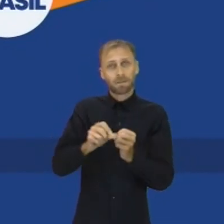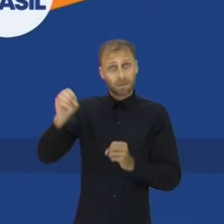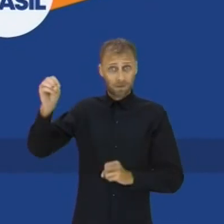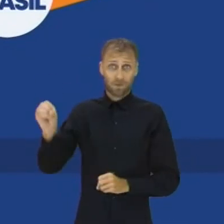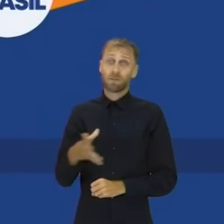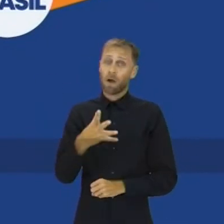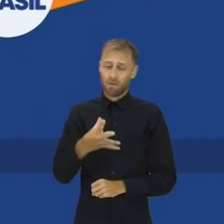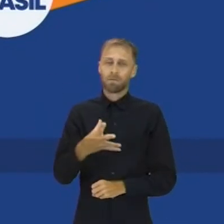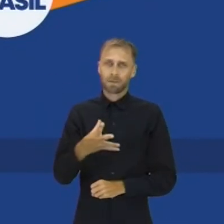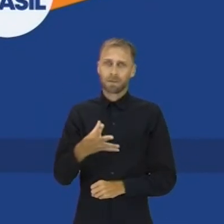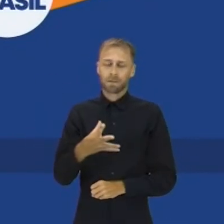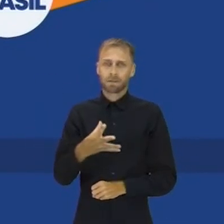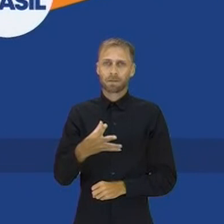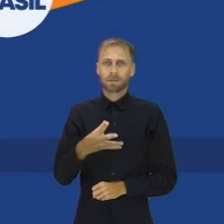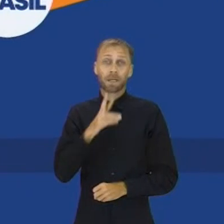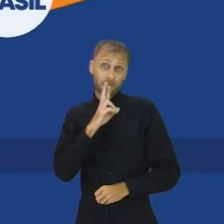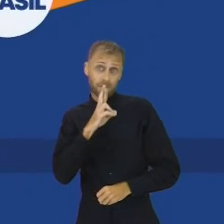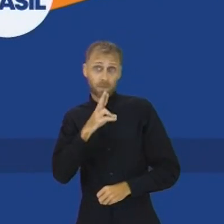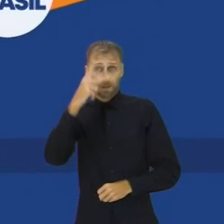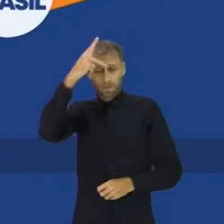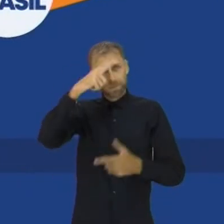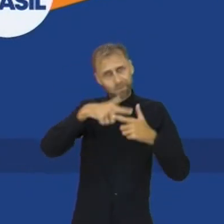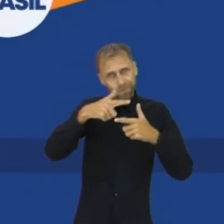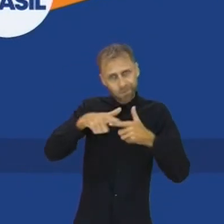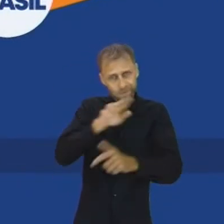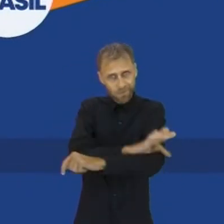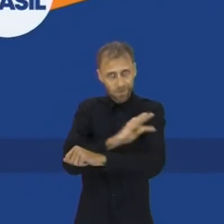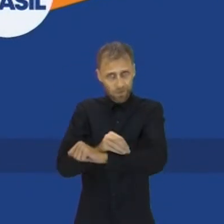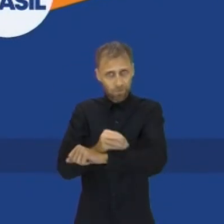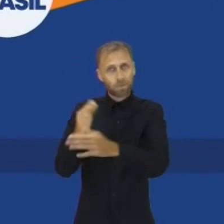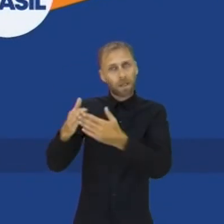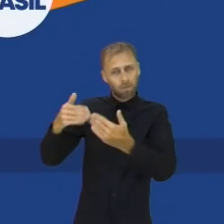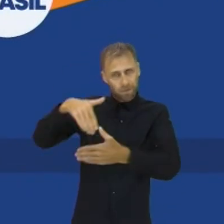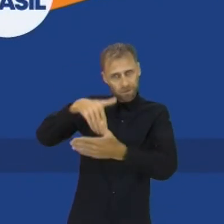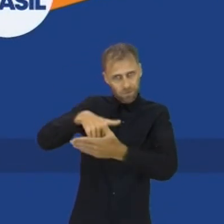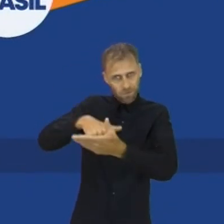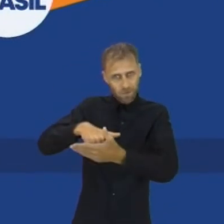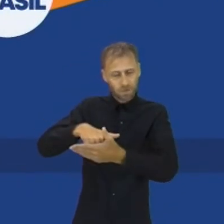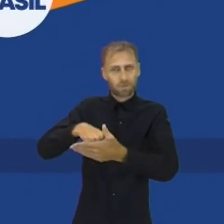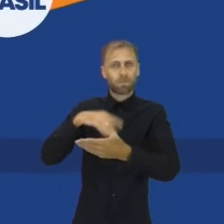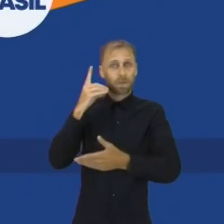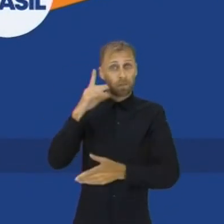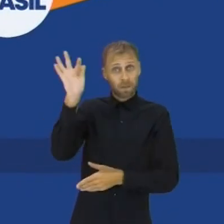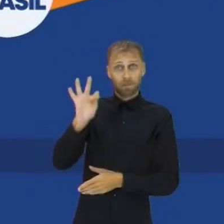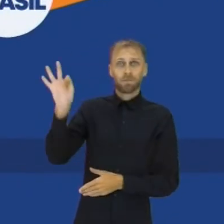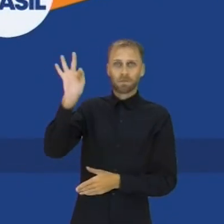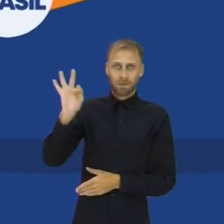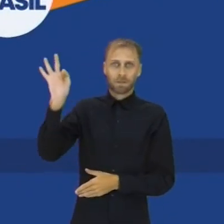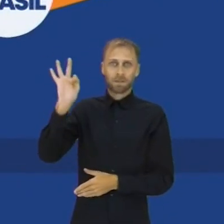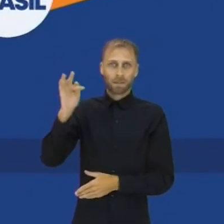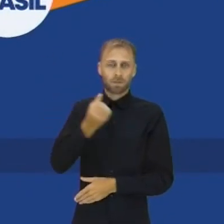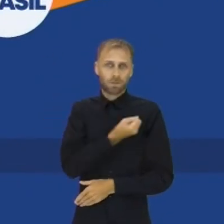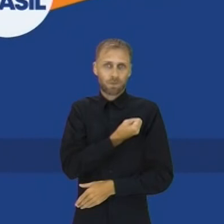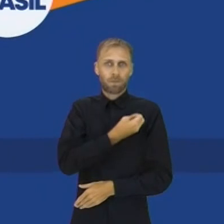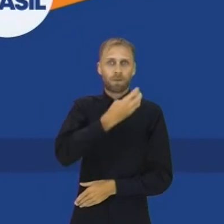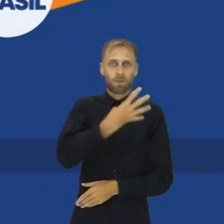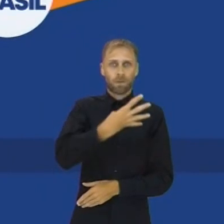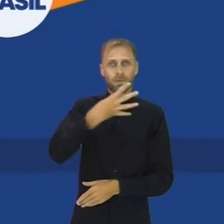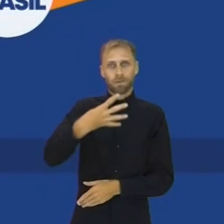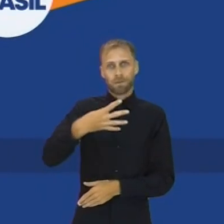soluções Para os problemas que ainda temos no Tocantins Peço seu voto Para deputado federal Rodrigo Maciel